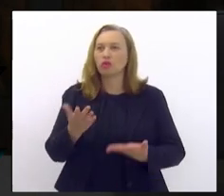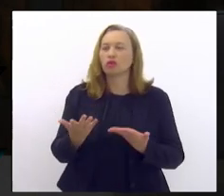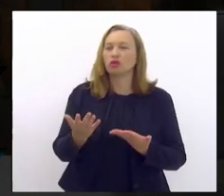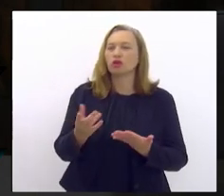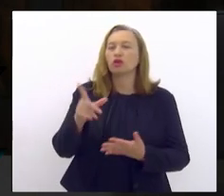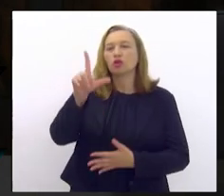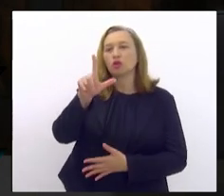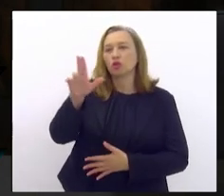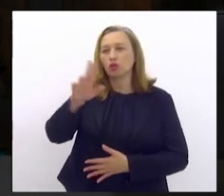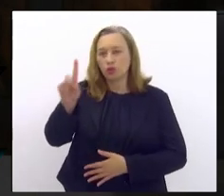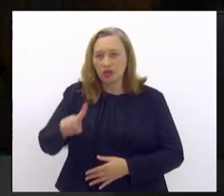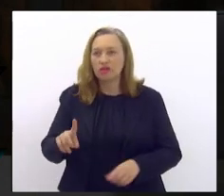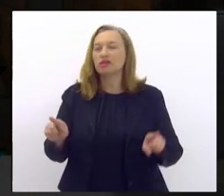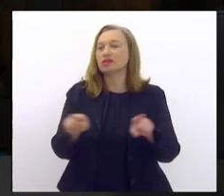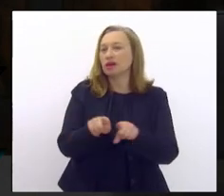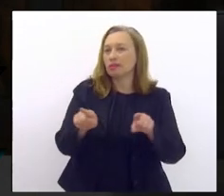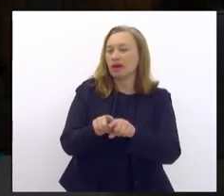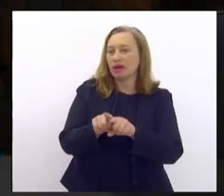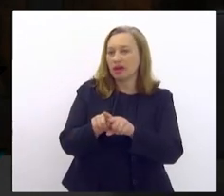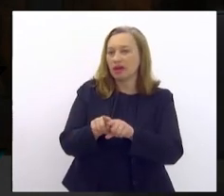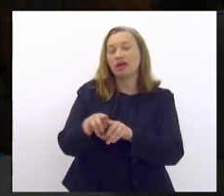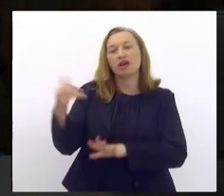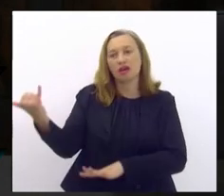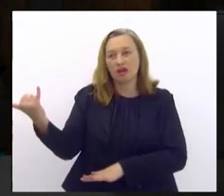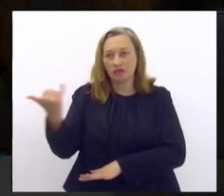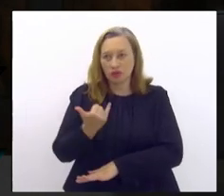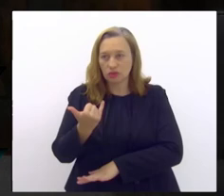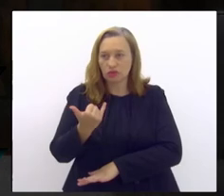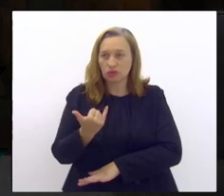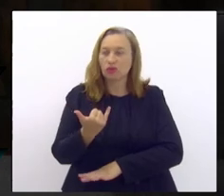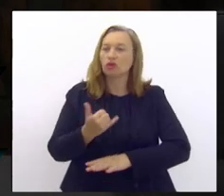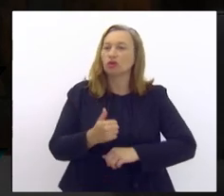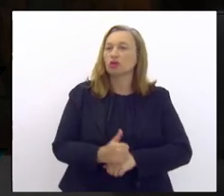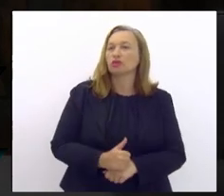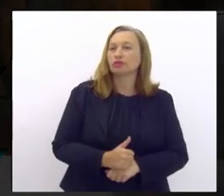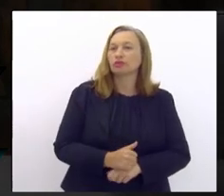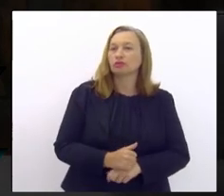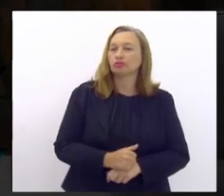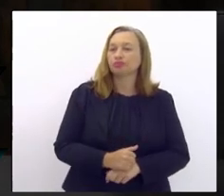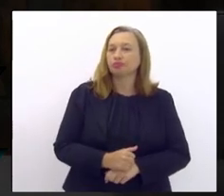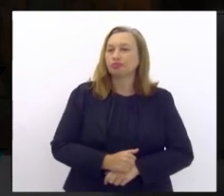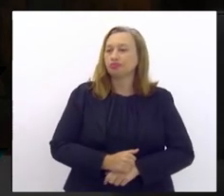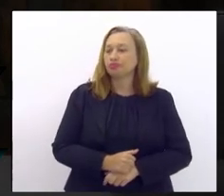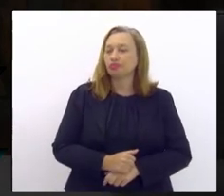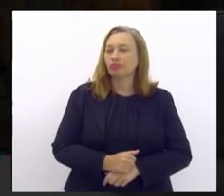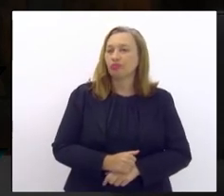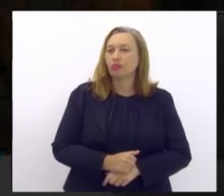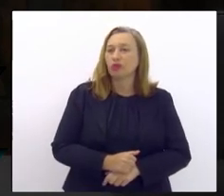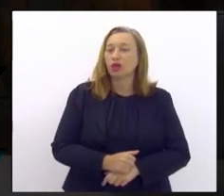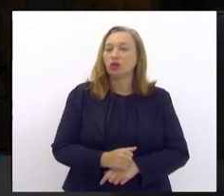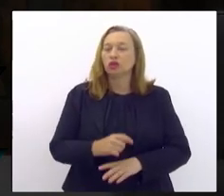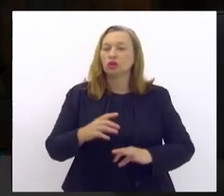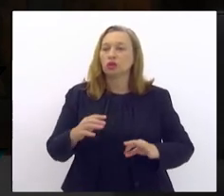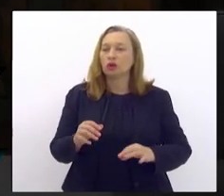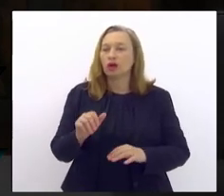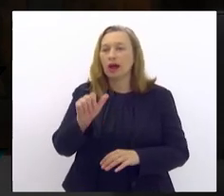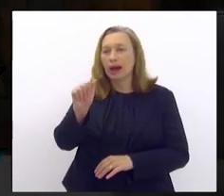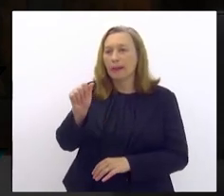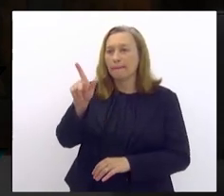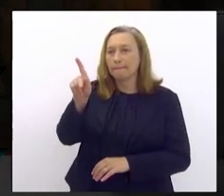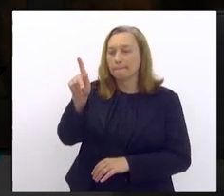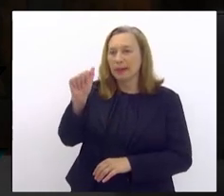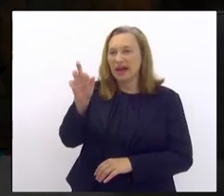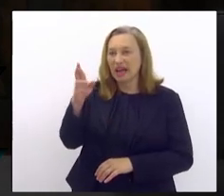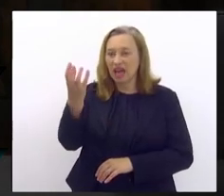Pedreira, também me alertou, os equipamentos dessa doença são extremamente caros, para vocês terem uma noção,